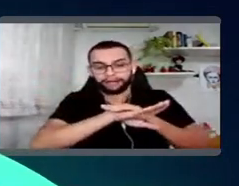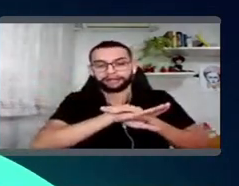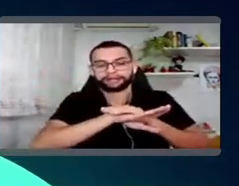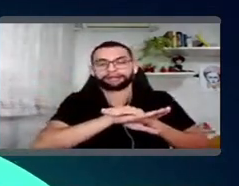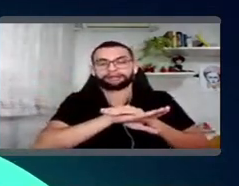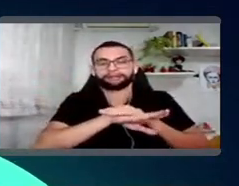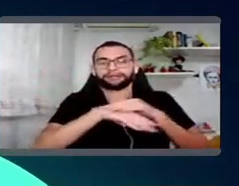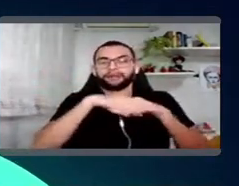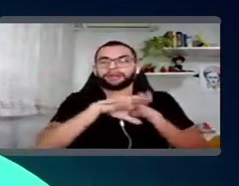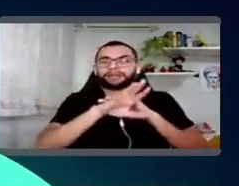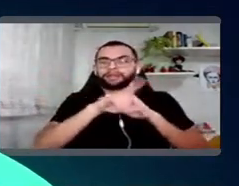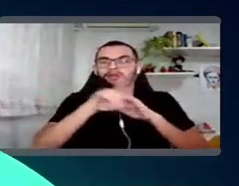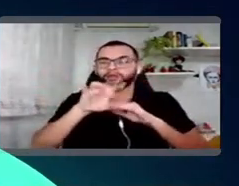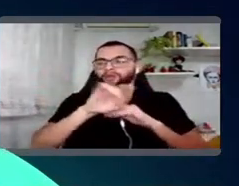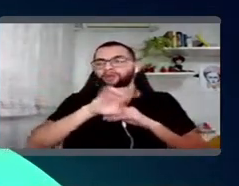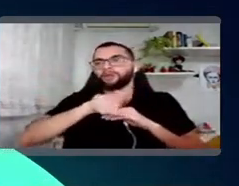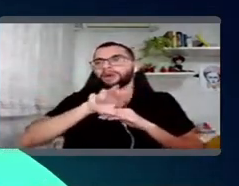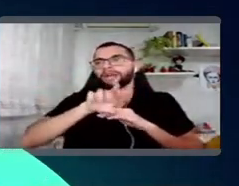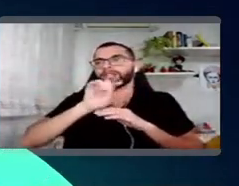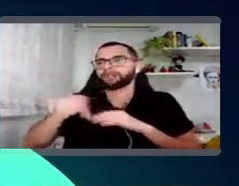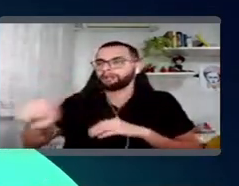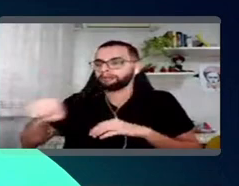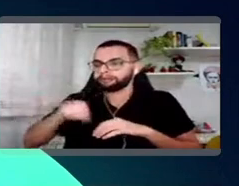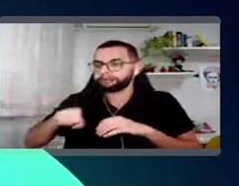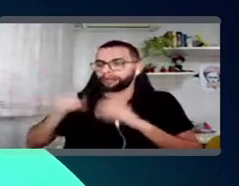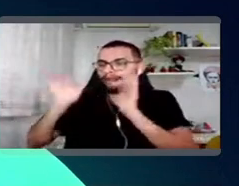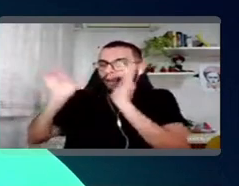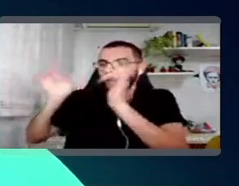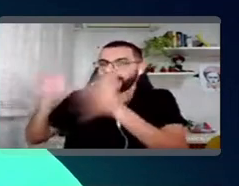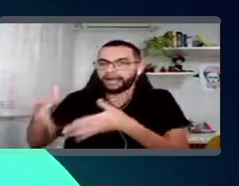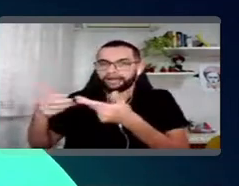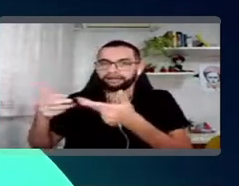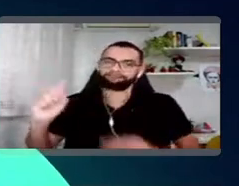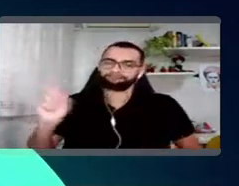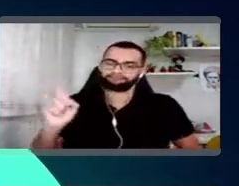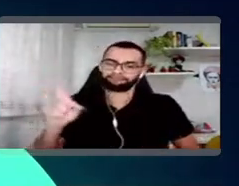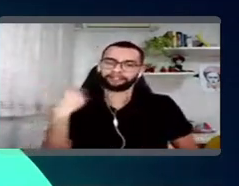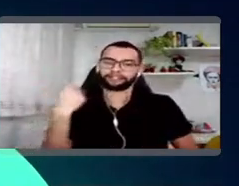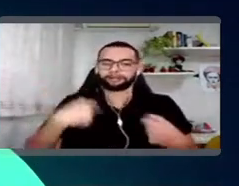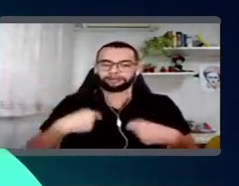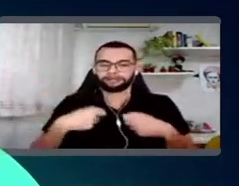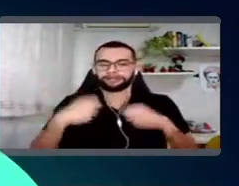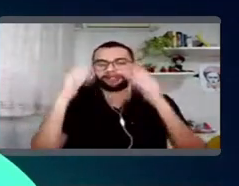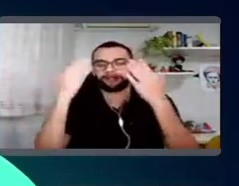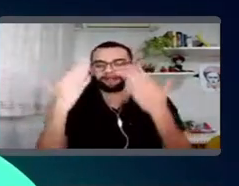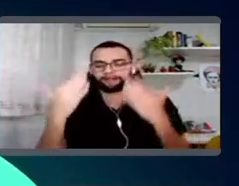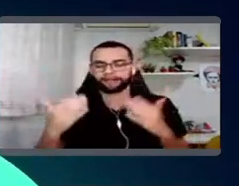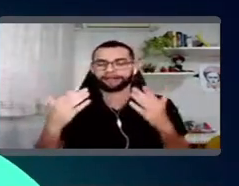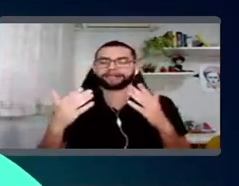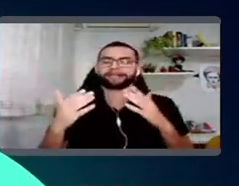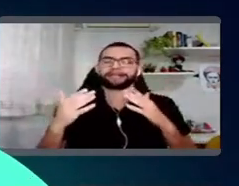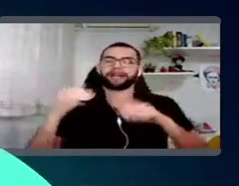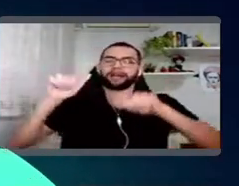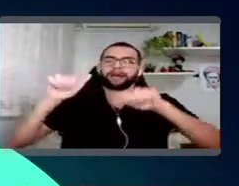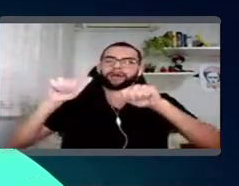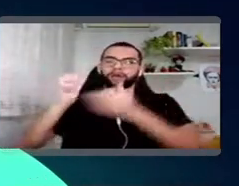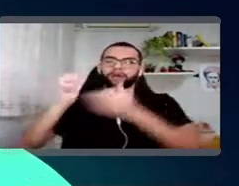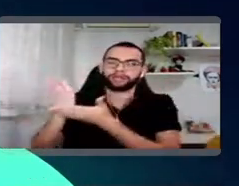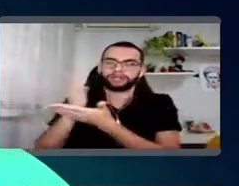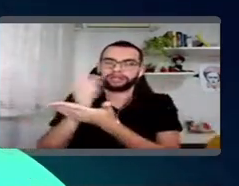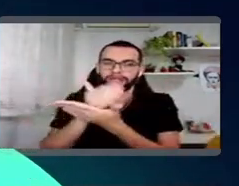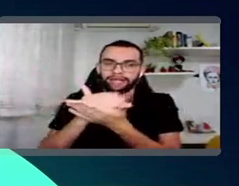mencionar que, assim, né, simplesmente a gente pegar, abrir a gaveta e jogar lá dentro e acabou, né? Não é isso. A gente precisa fazer todo um tratamento nesse dado, garantir que esse dado está correto,